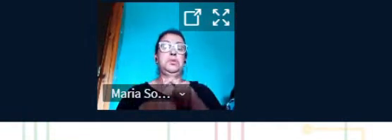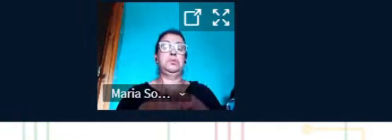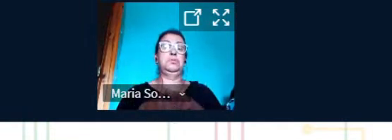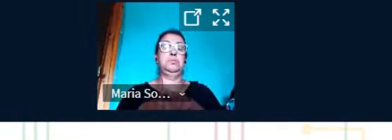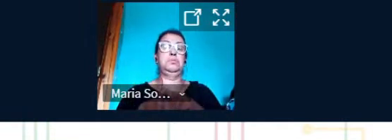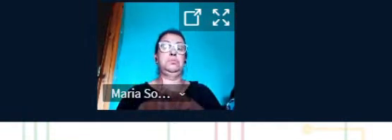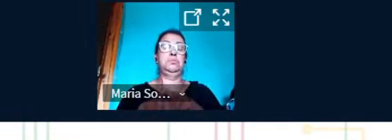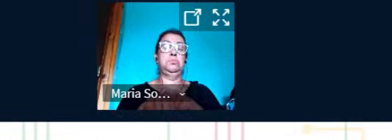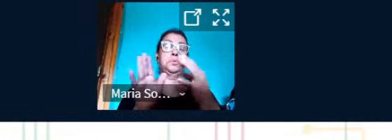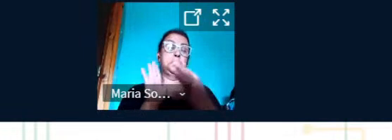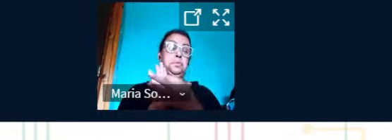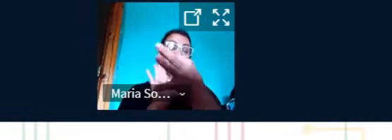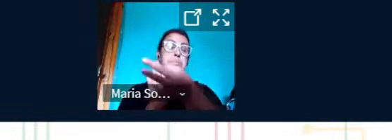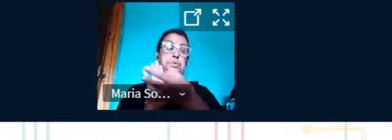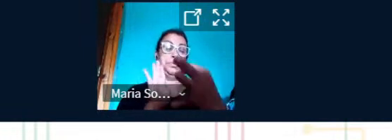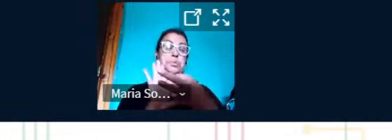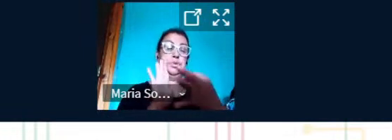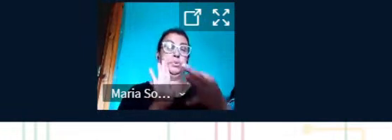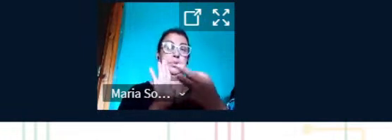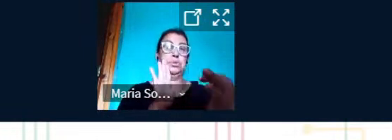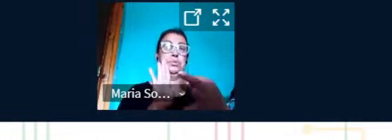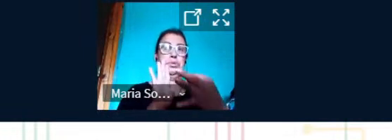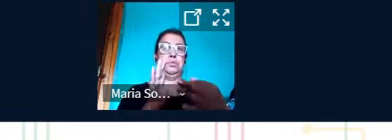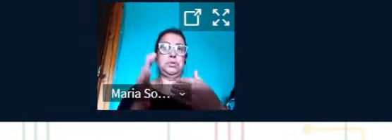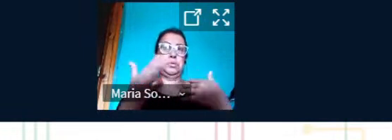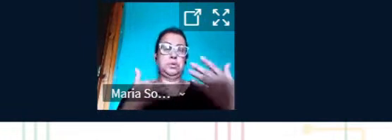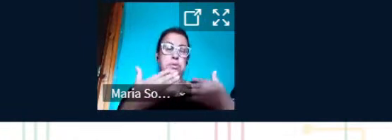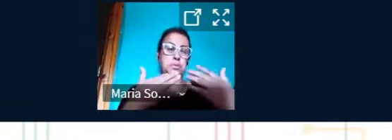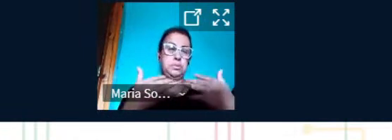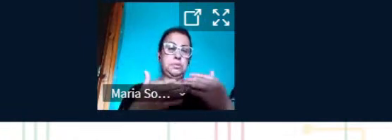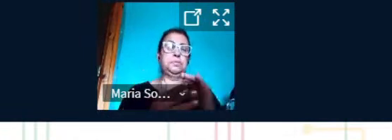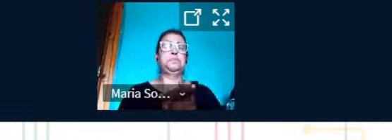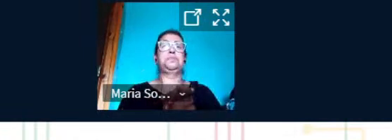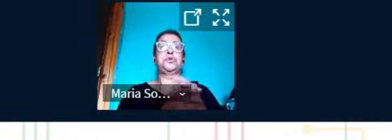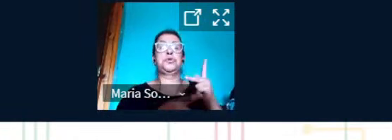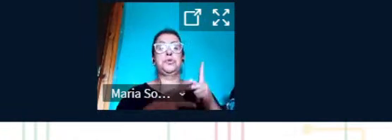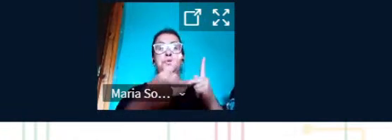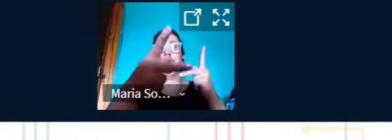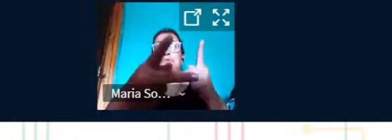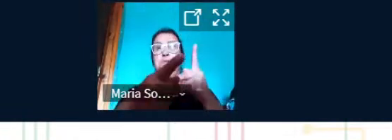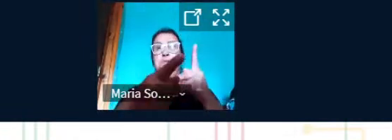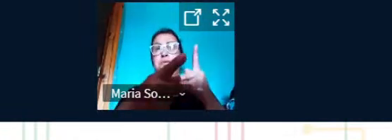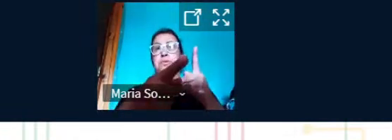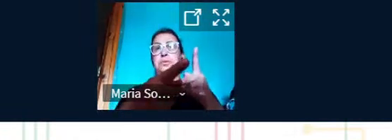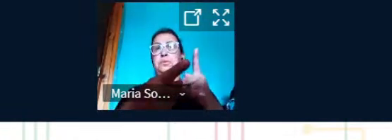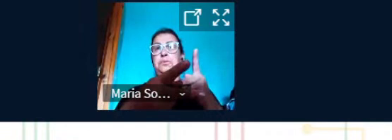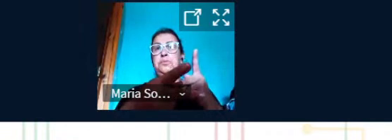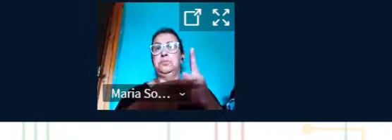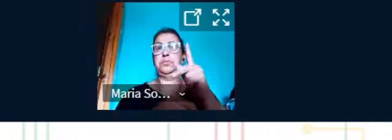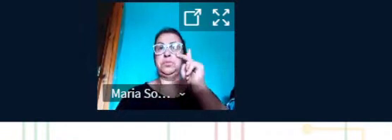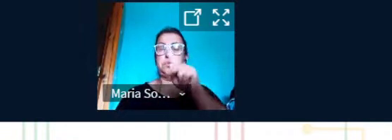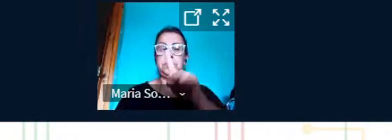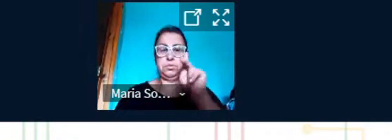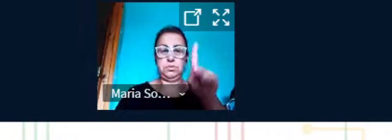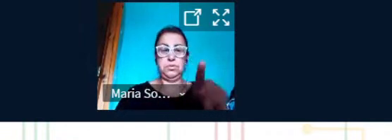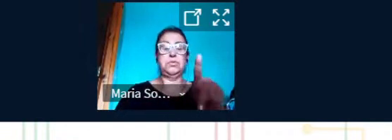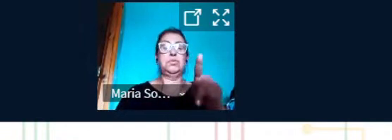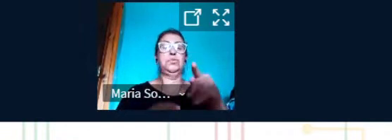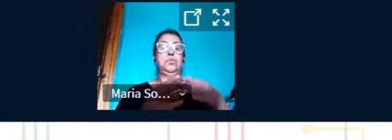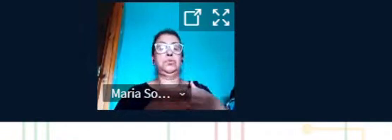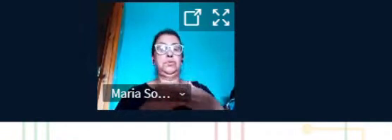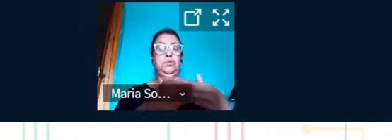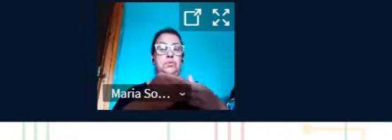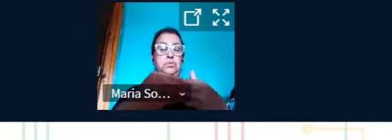comentários, e eu convido, então, os professores orientadores,